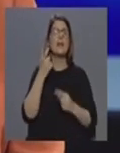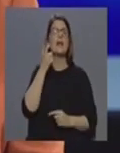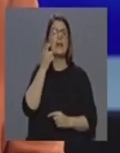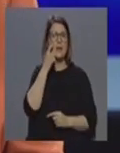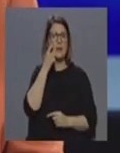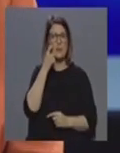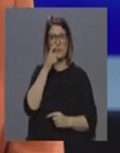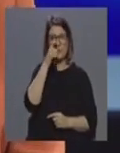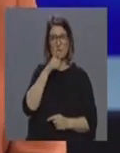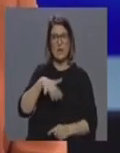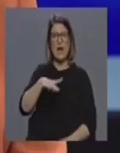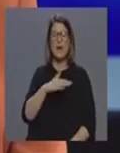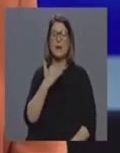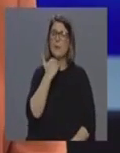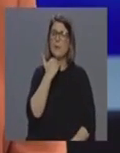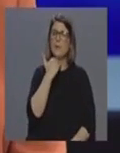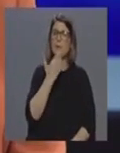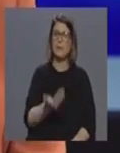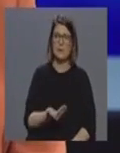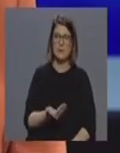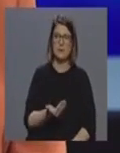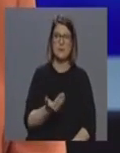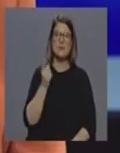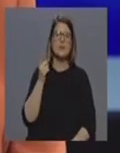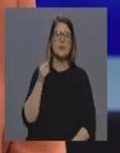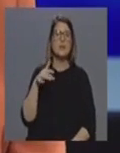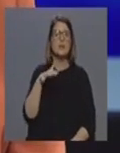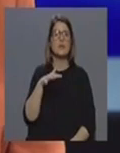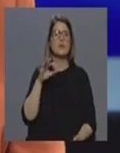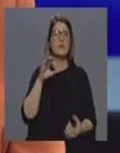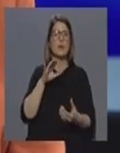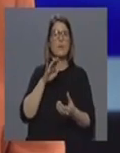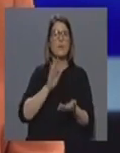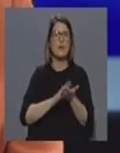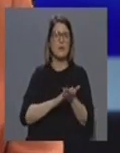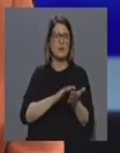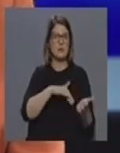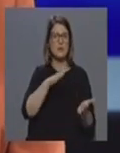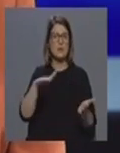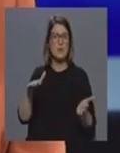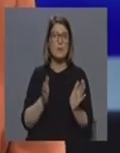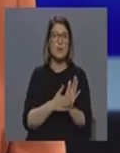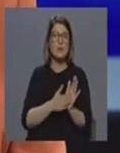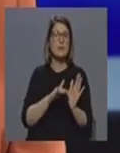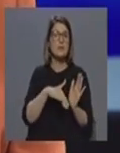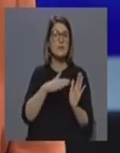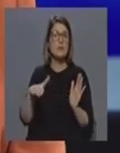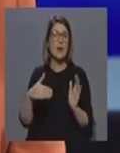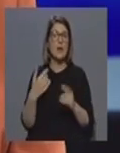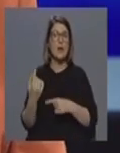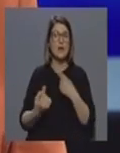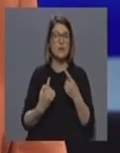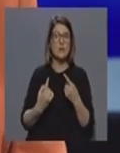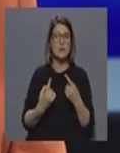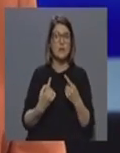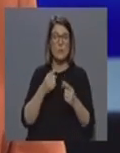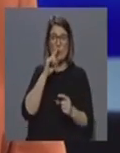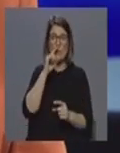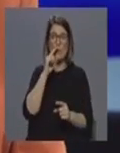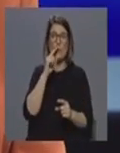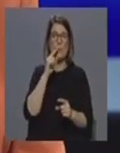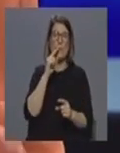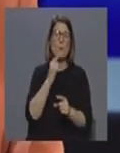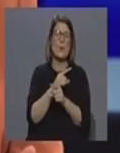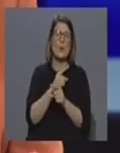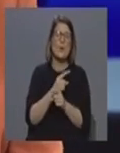experts na área, eles vão ter que se vaziar em evidência científica. E evidência científica, às vezes, não coincide muito com aquilo que é,